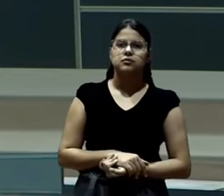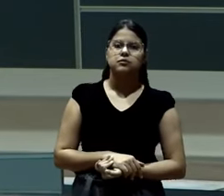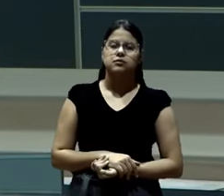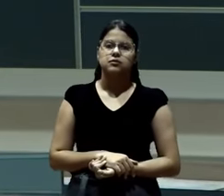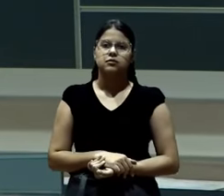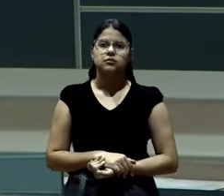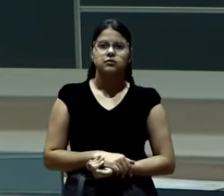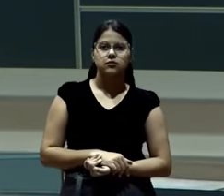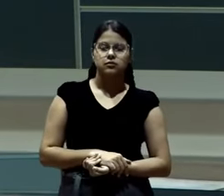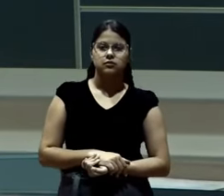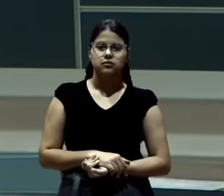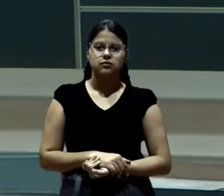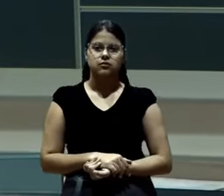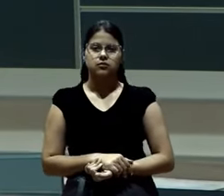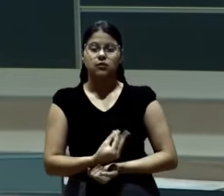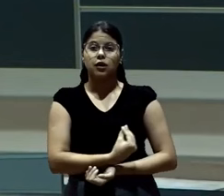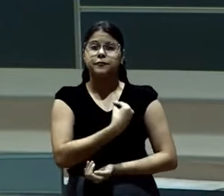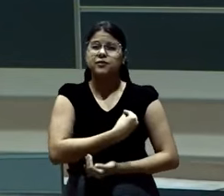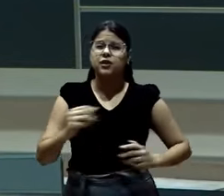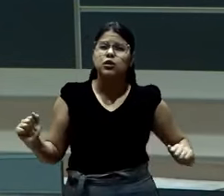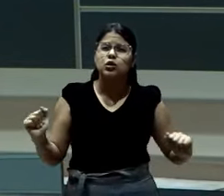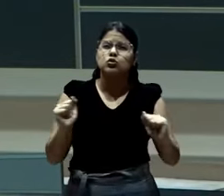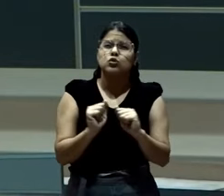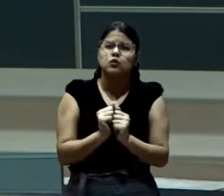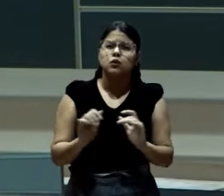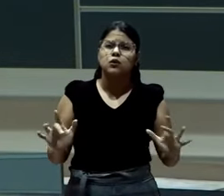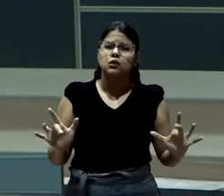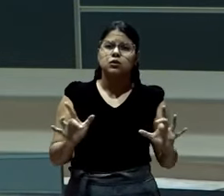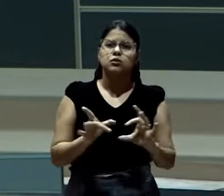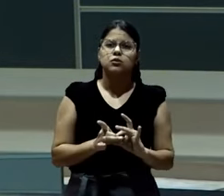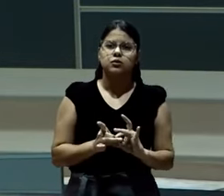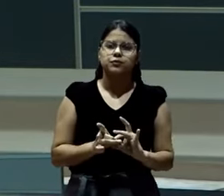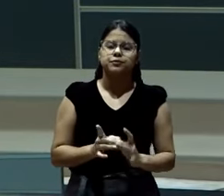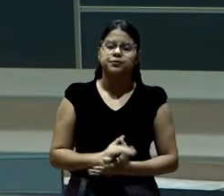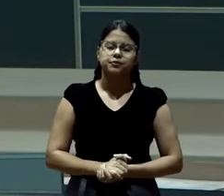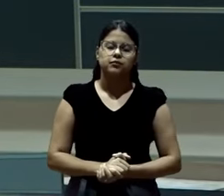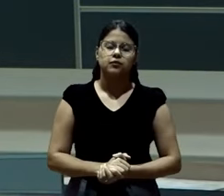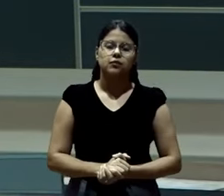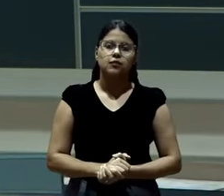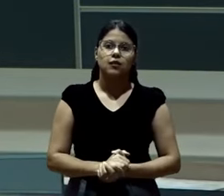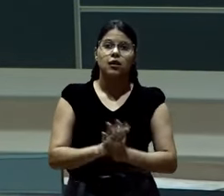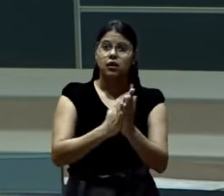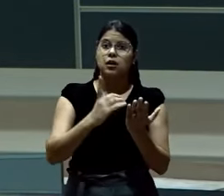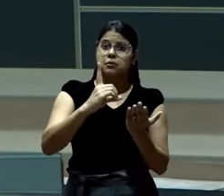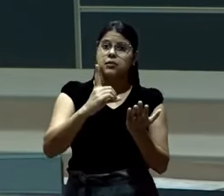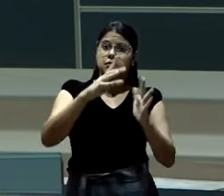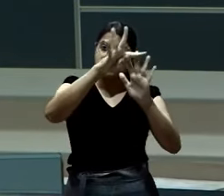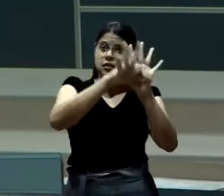Viver no coletivo. É o que nós lemos. Viver